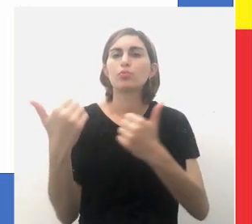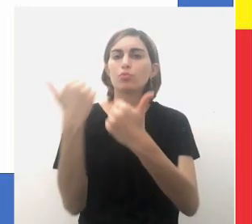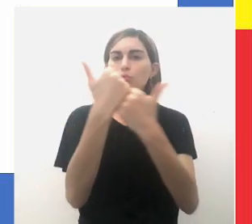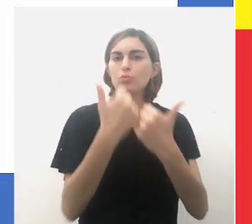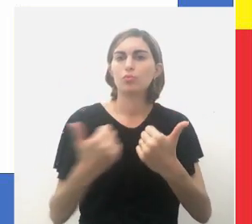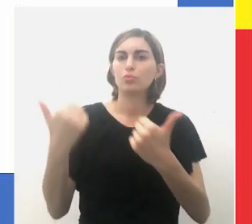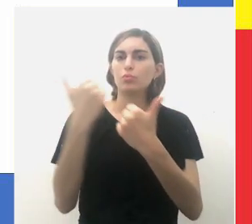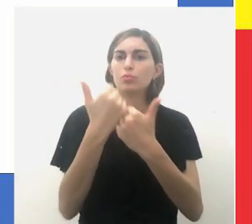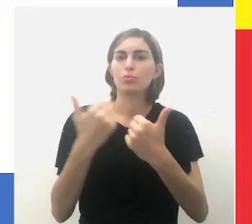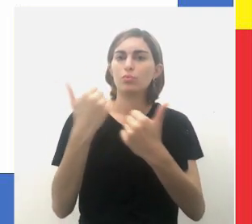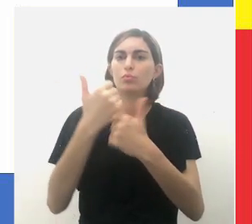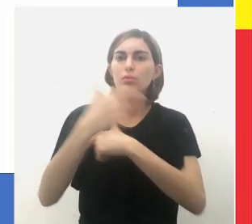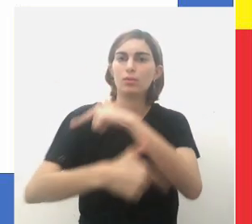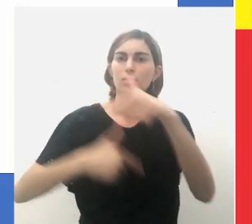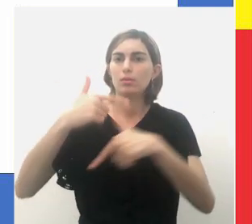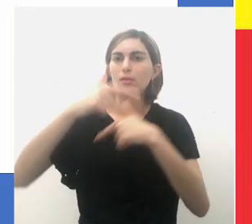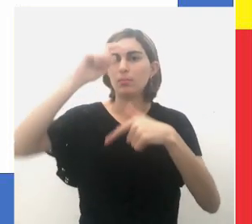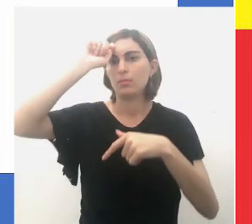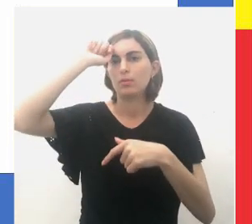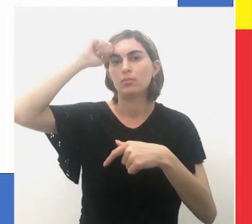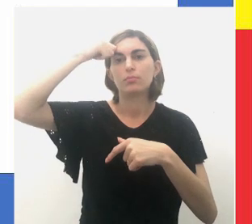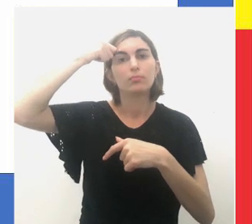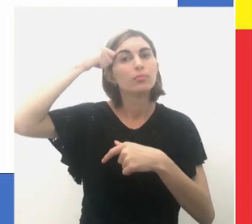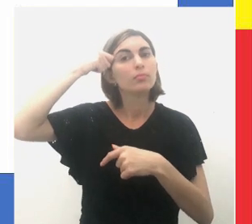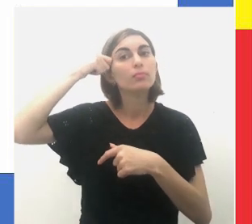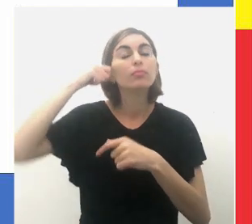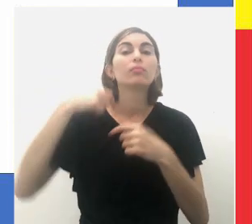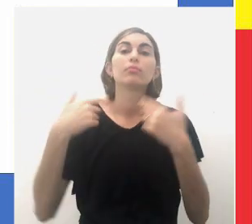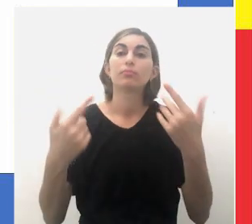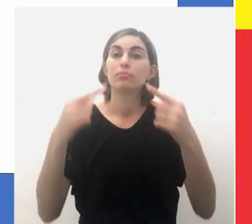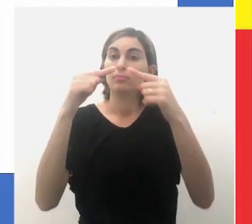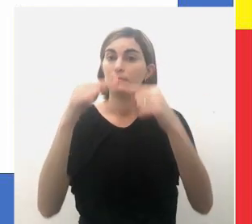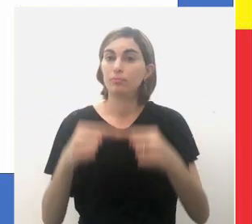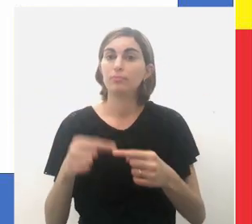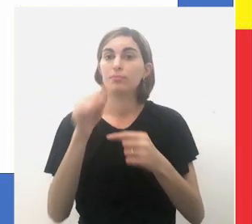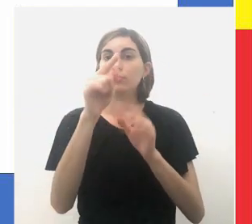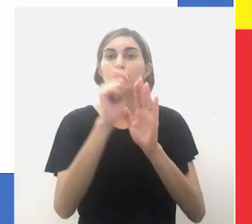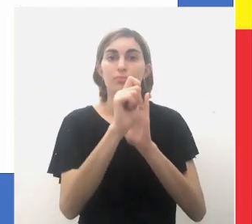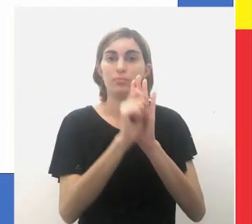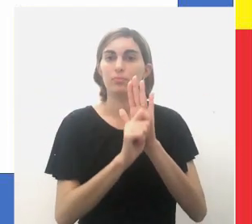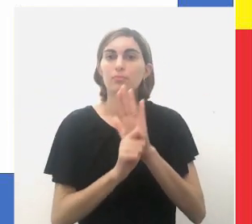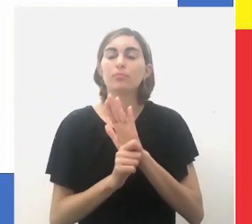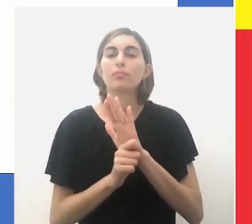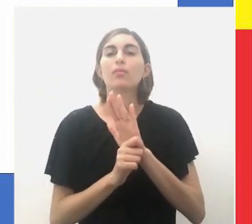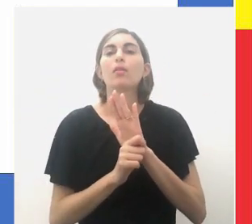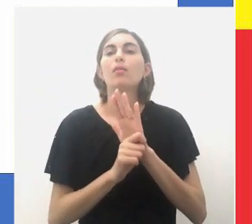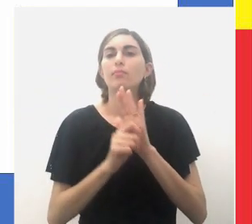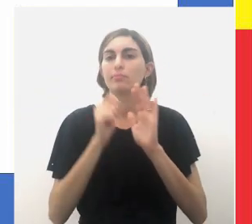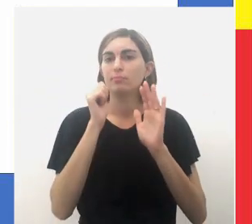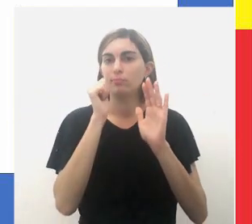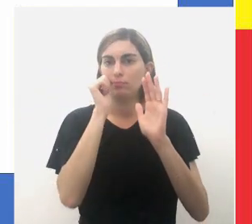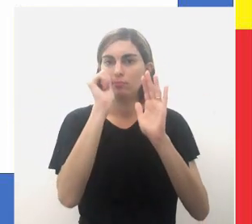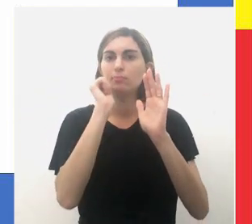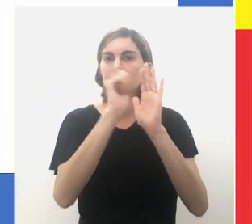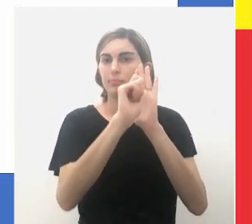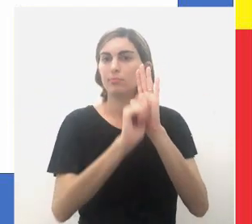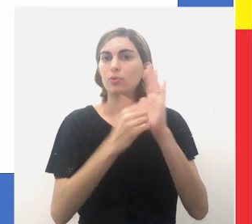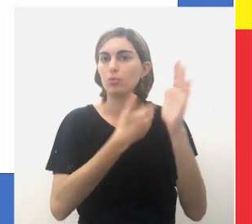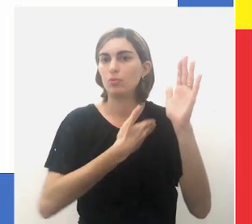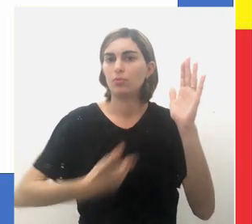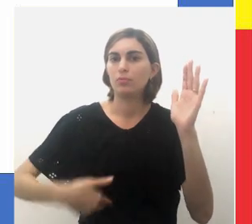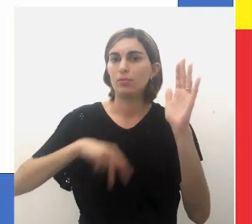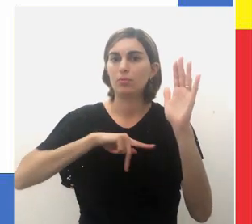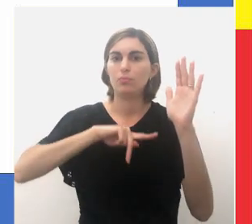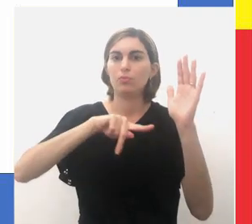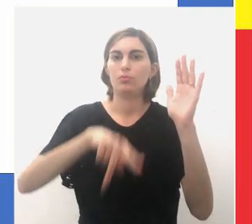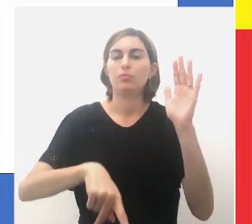substituída pela força de trabalho africana. Então, de acordo com a autora, o